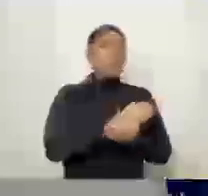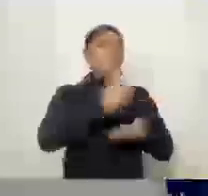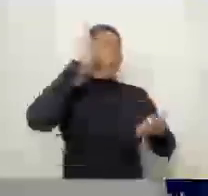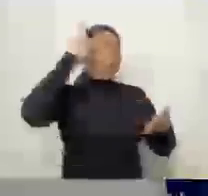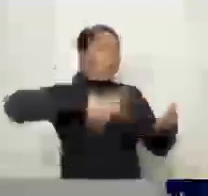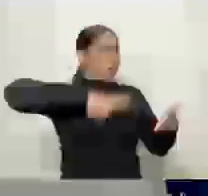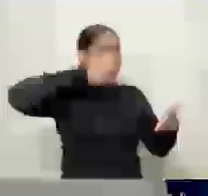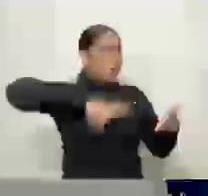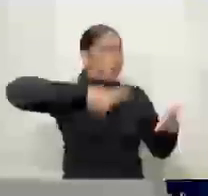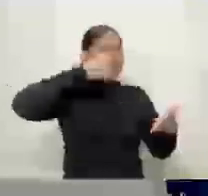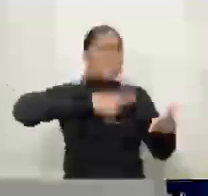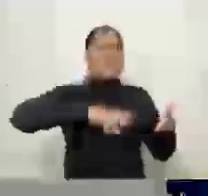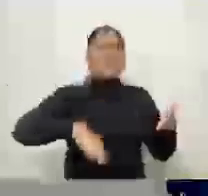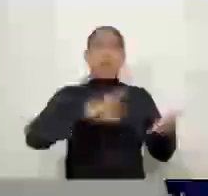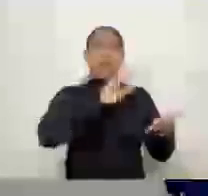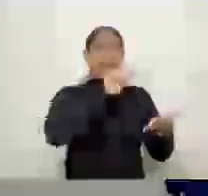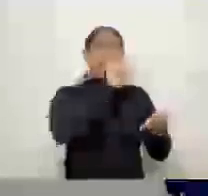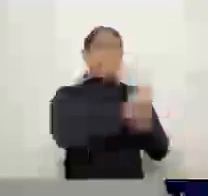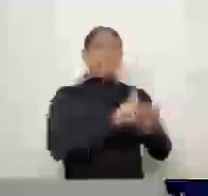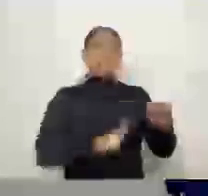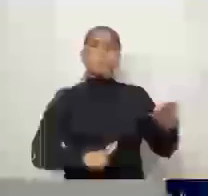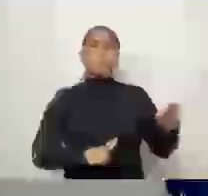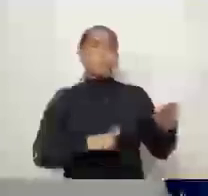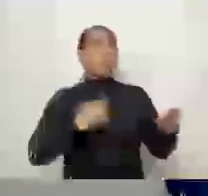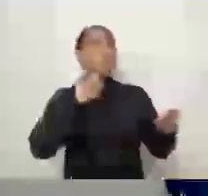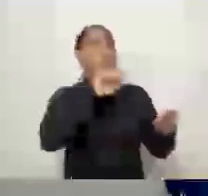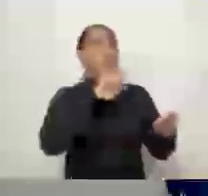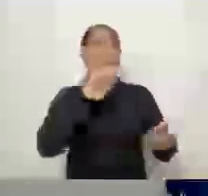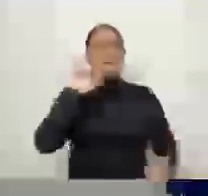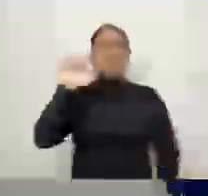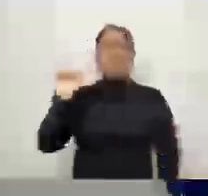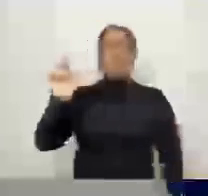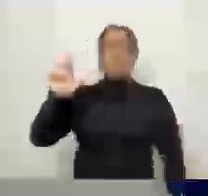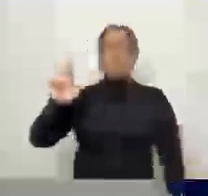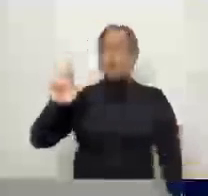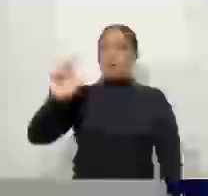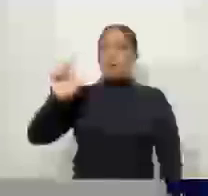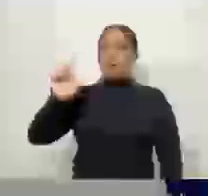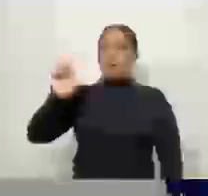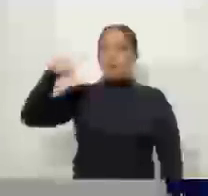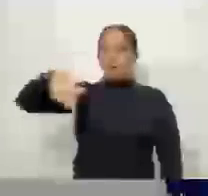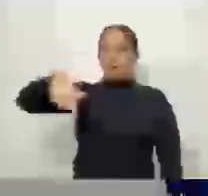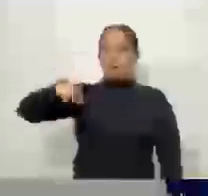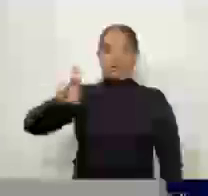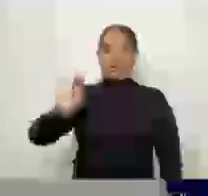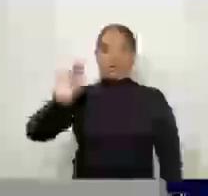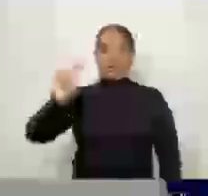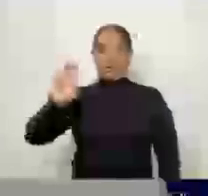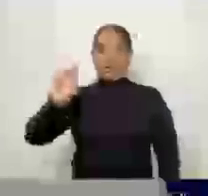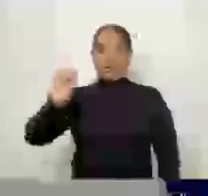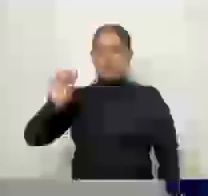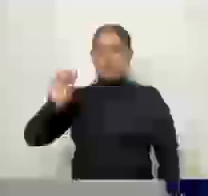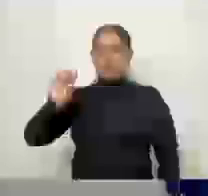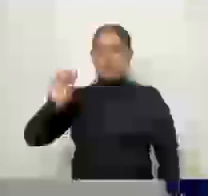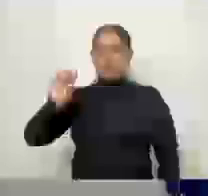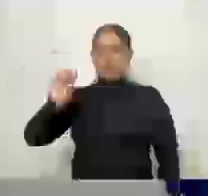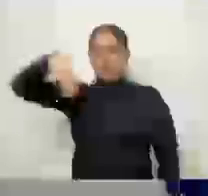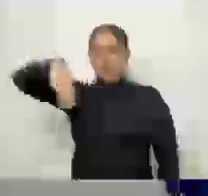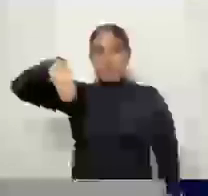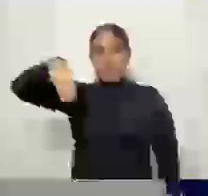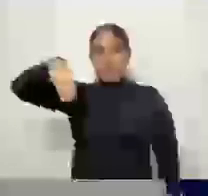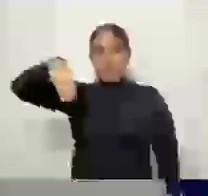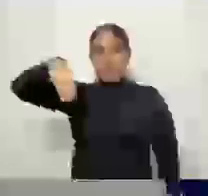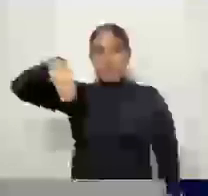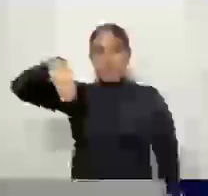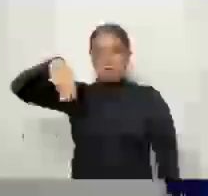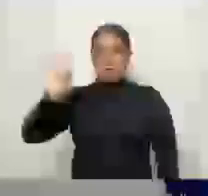empresas que tiveram com o município de Biguaçu, e para fazer um estudo através de uma